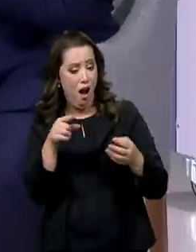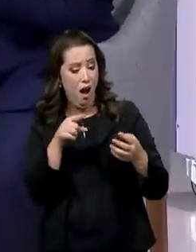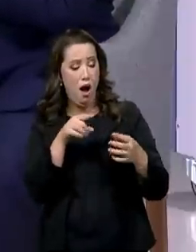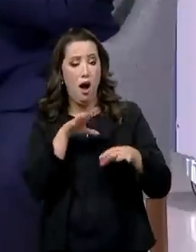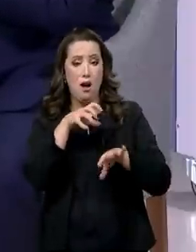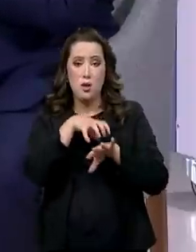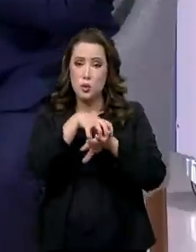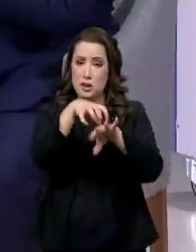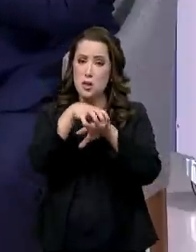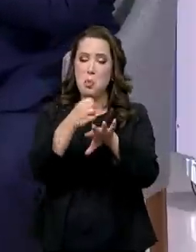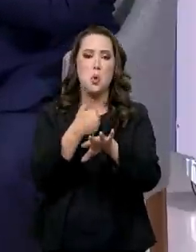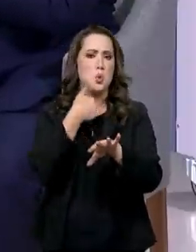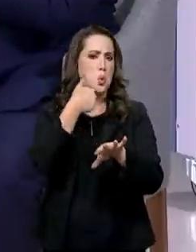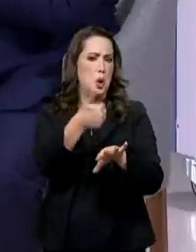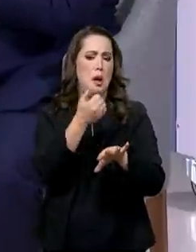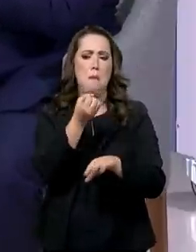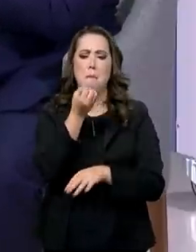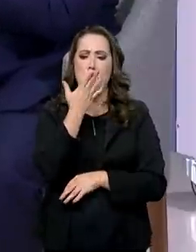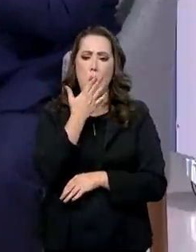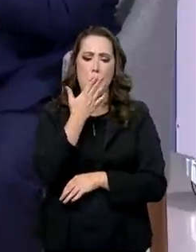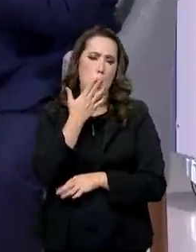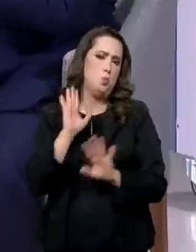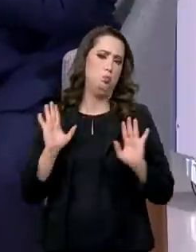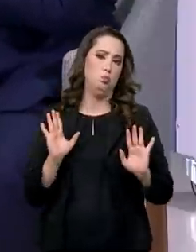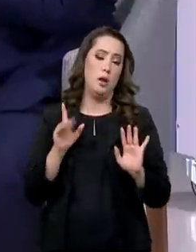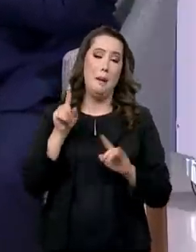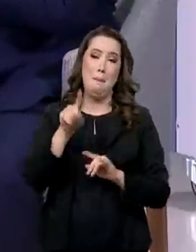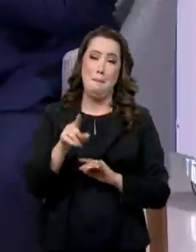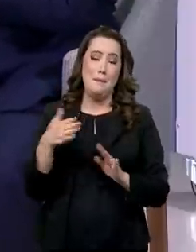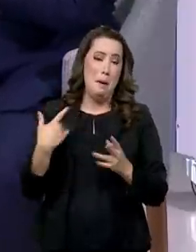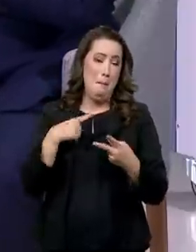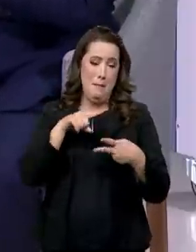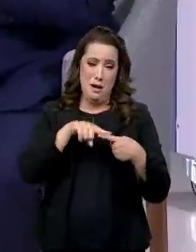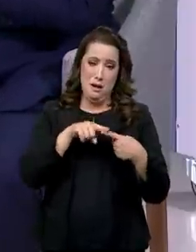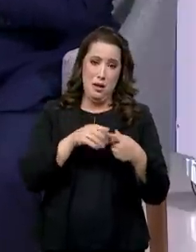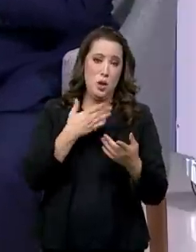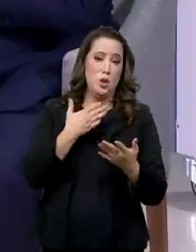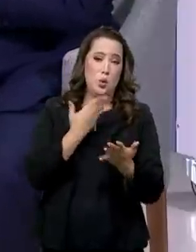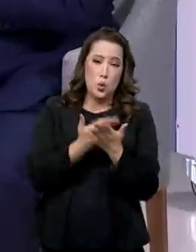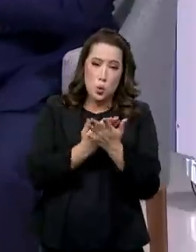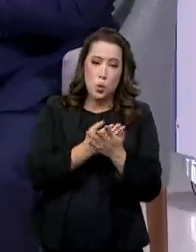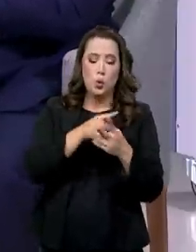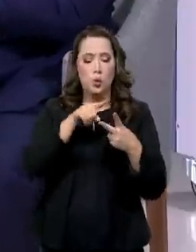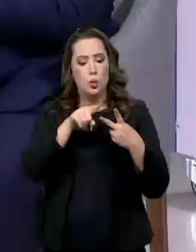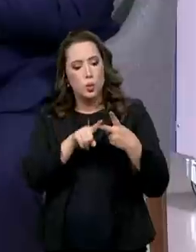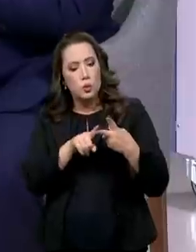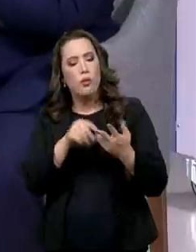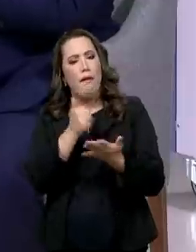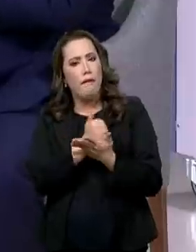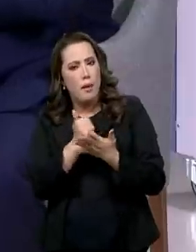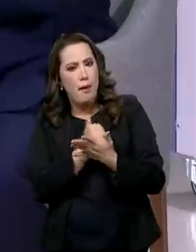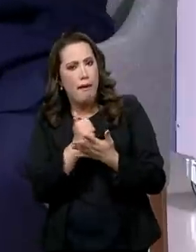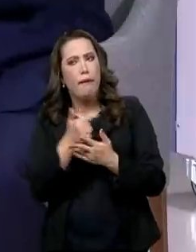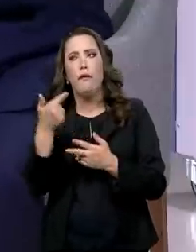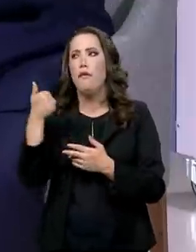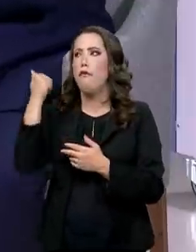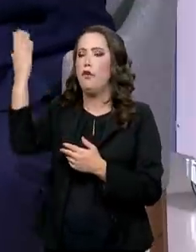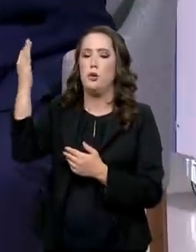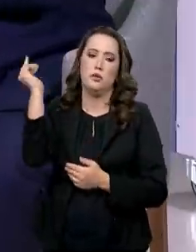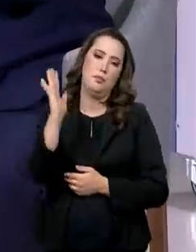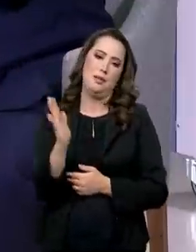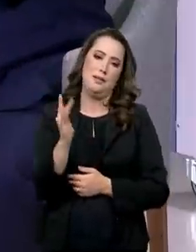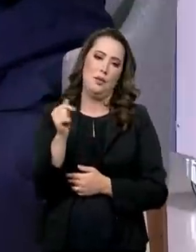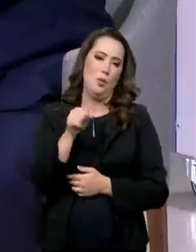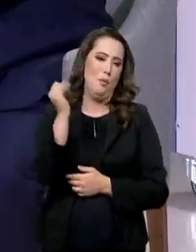Algumas vezes a gente fazia o insumo farmacêutico sob licença, mas a patente, o conhecimento daquilo lá estava em outro país. Agora não. Agora